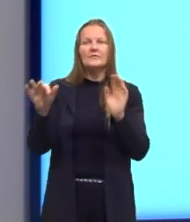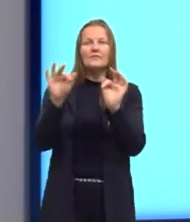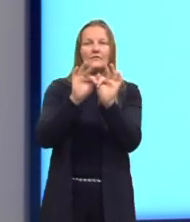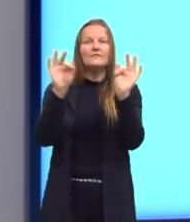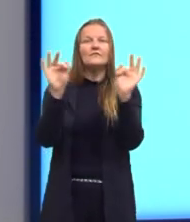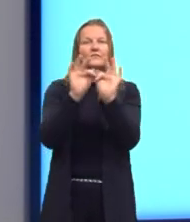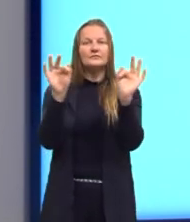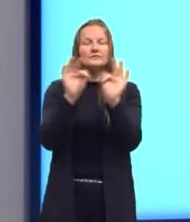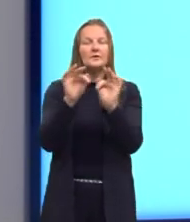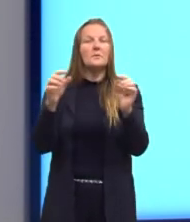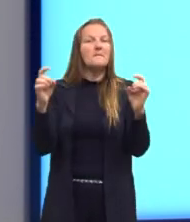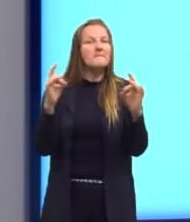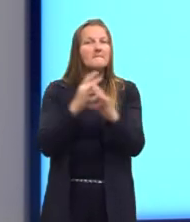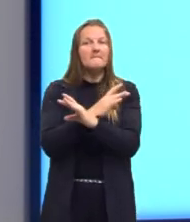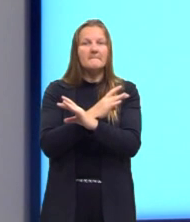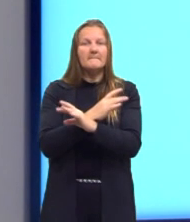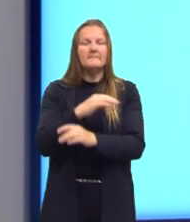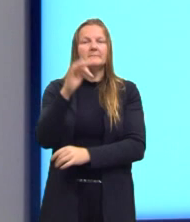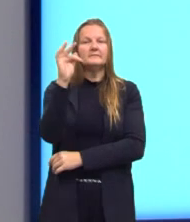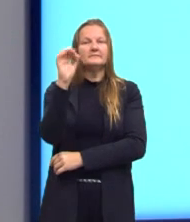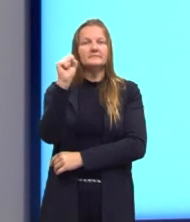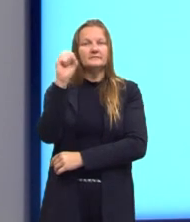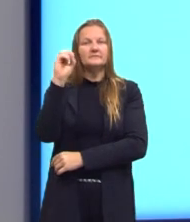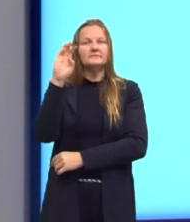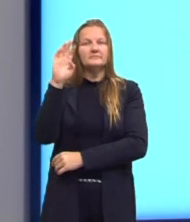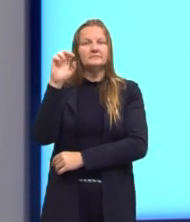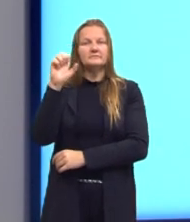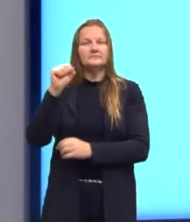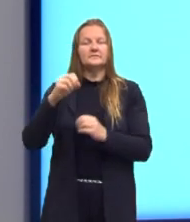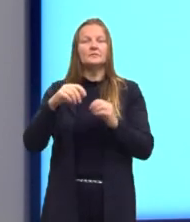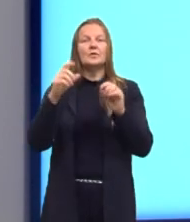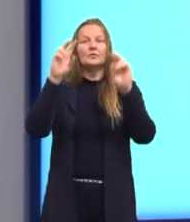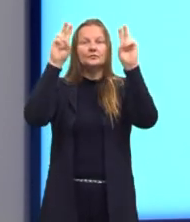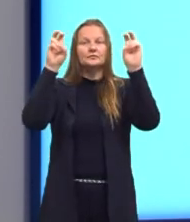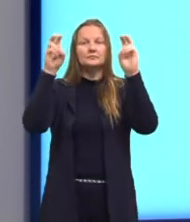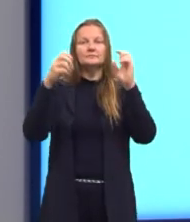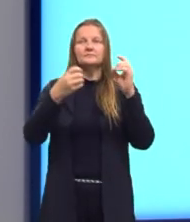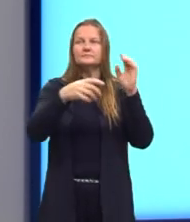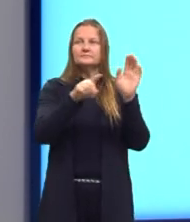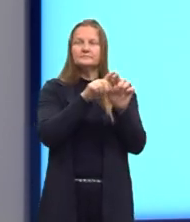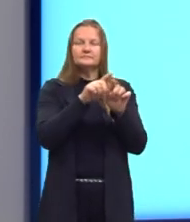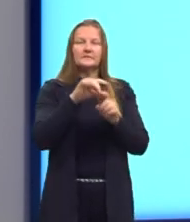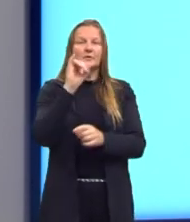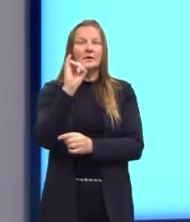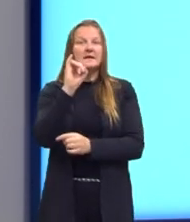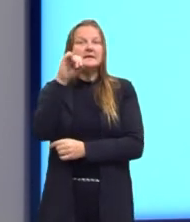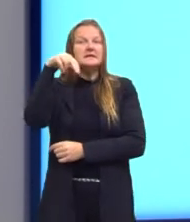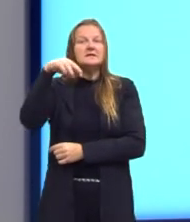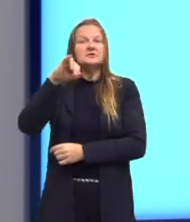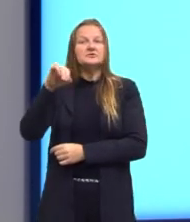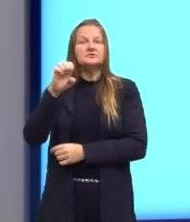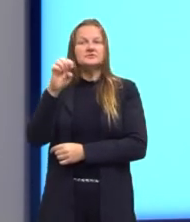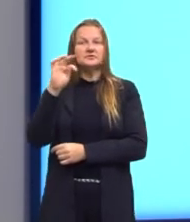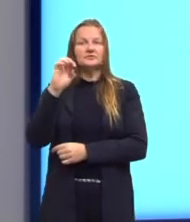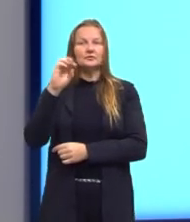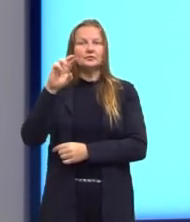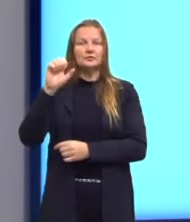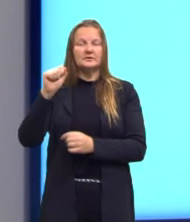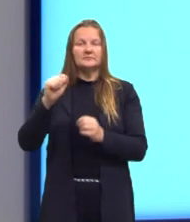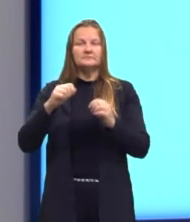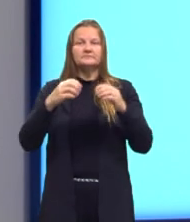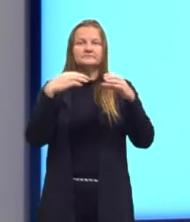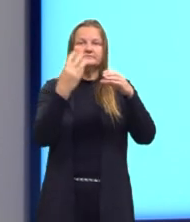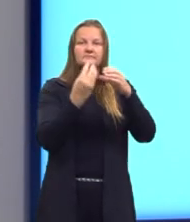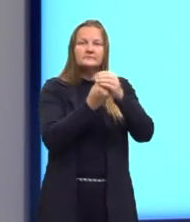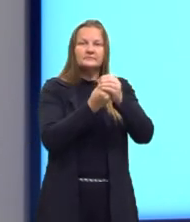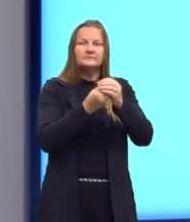sobrejetora. Outra definição é a função injetora. Consideramos ainda uma função de